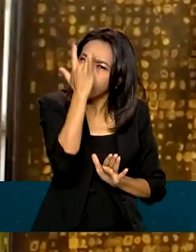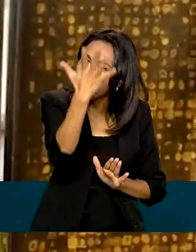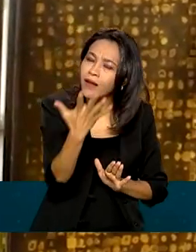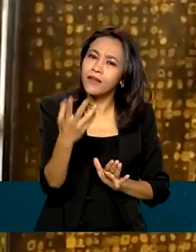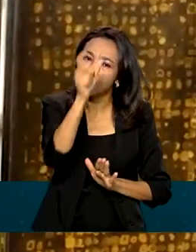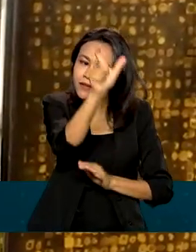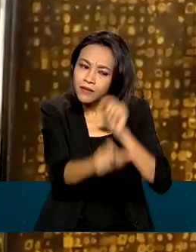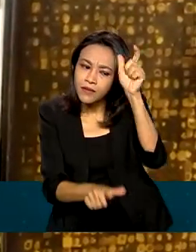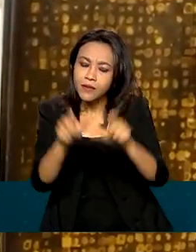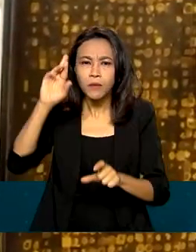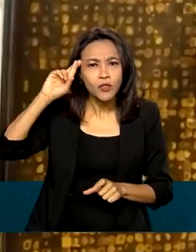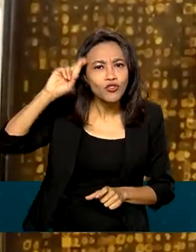do gestor, facilitar a vida do reitor.